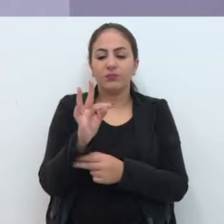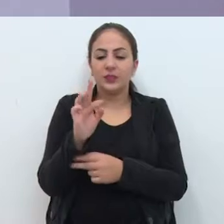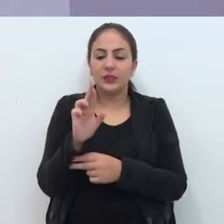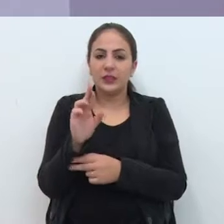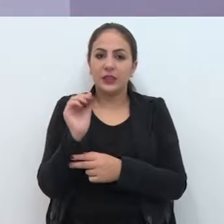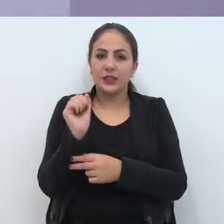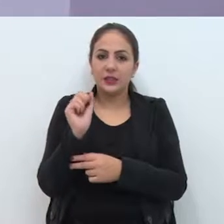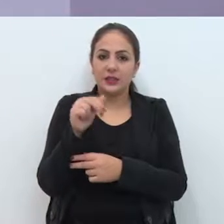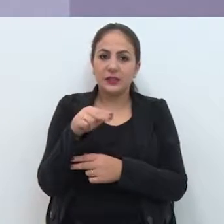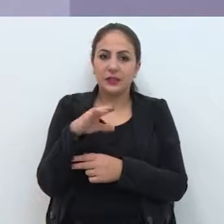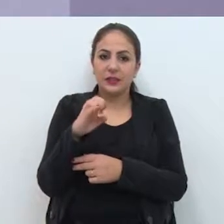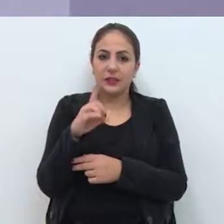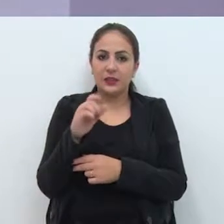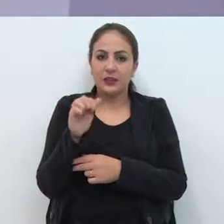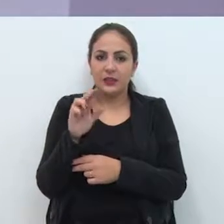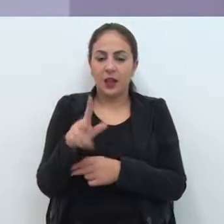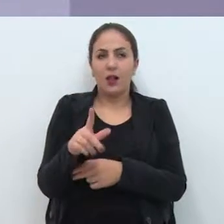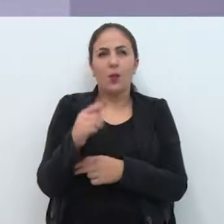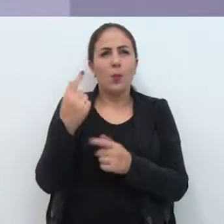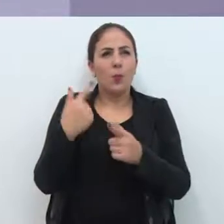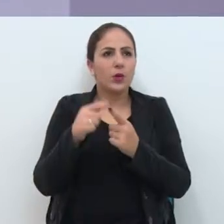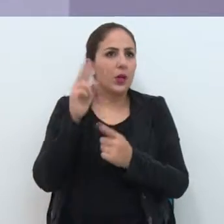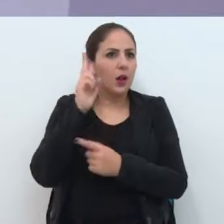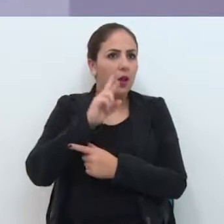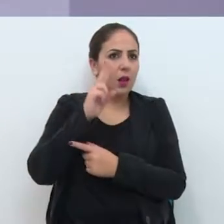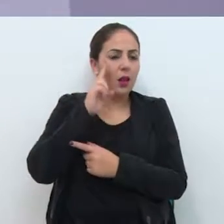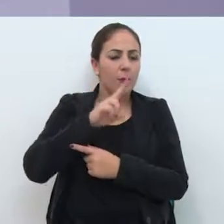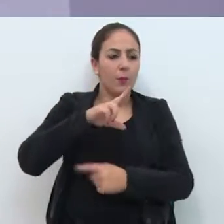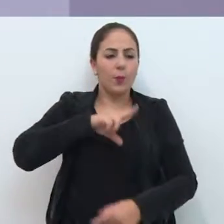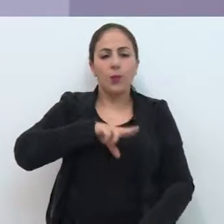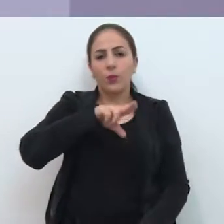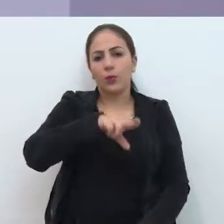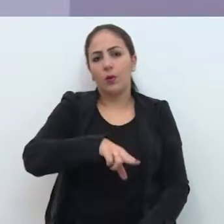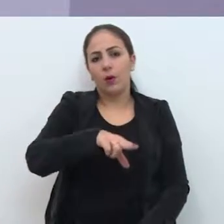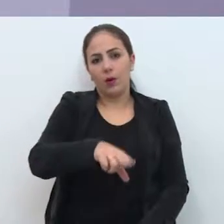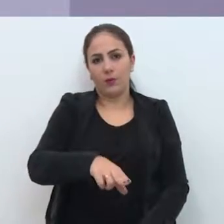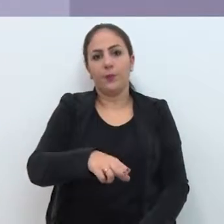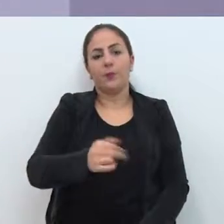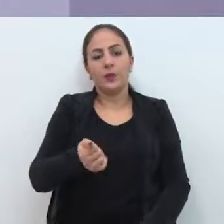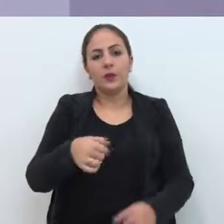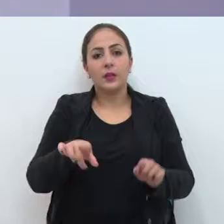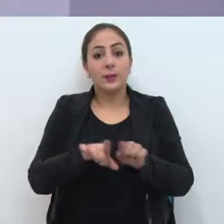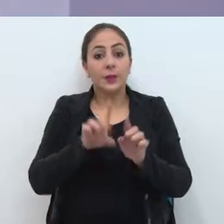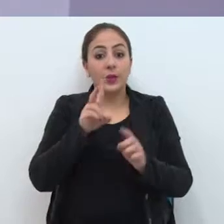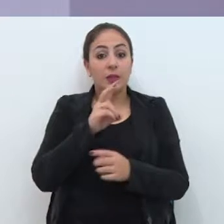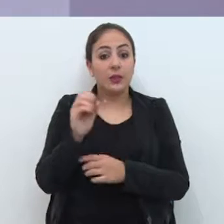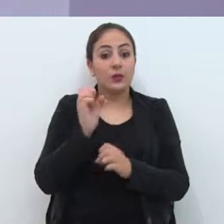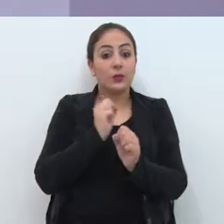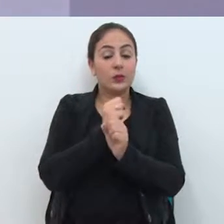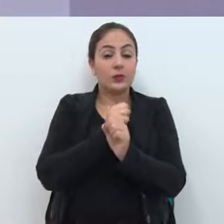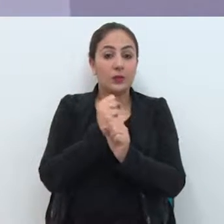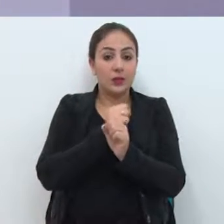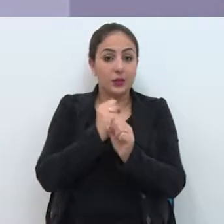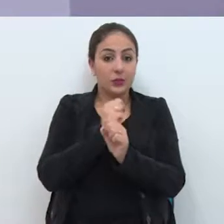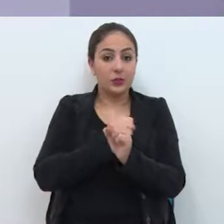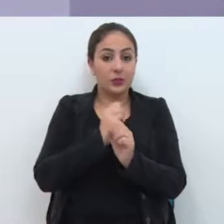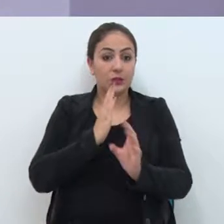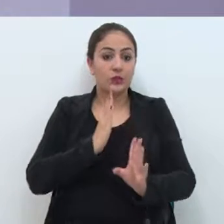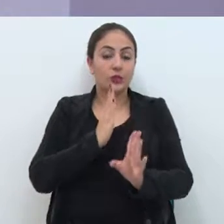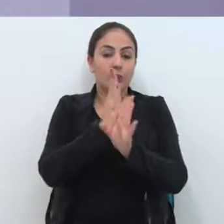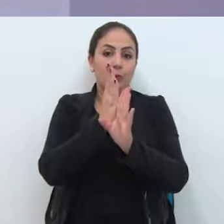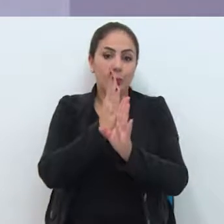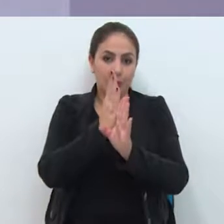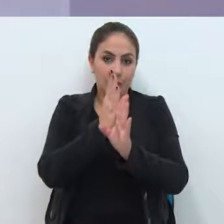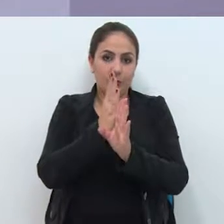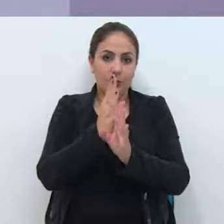inclusive, porque nos reporta a Portugal, aos portugueses, aos 500 anos de descobrimento do Brasil. Então, é alguma coisa